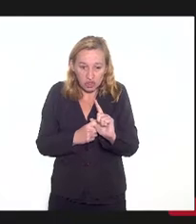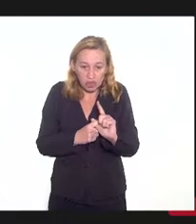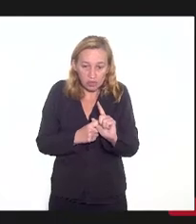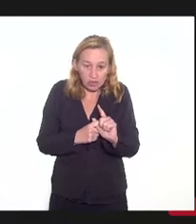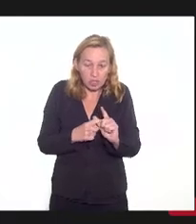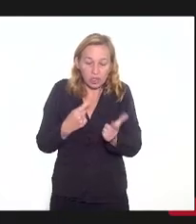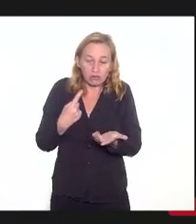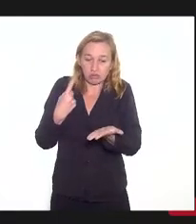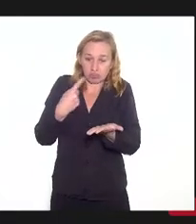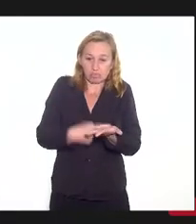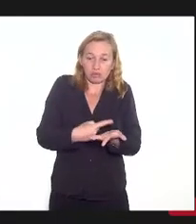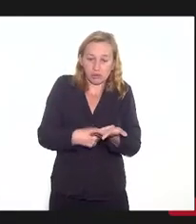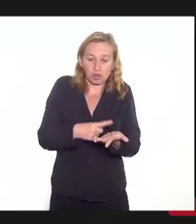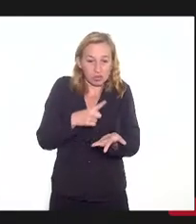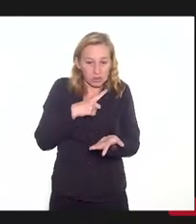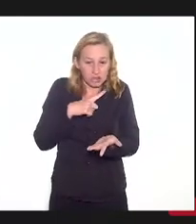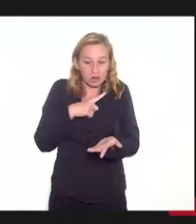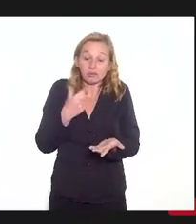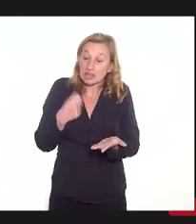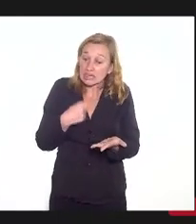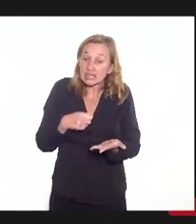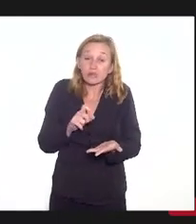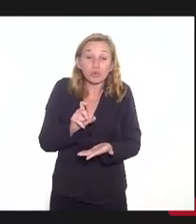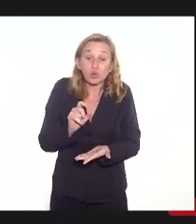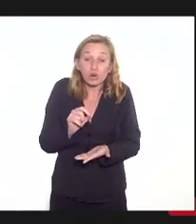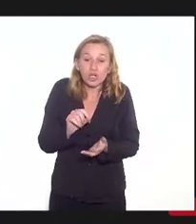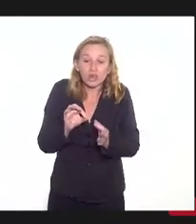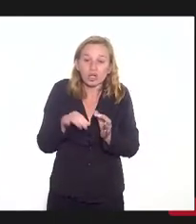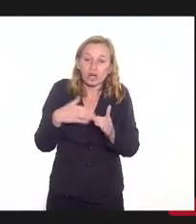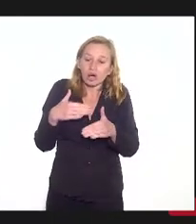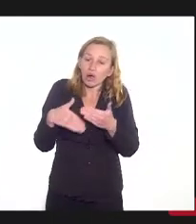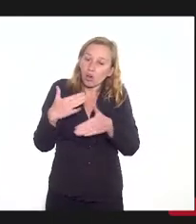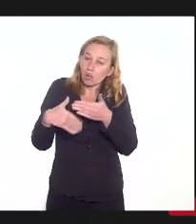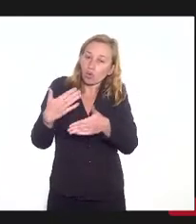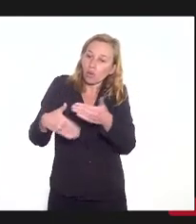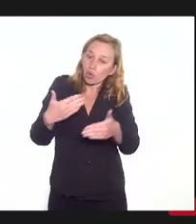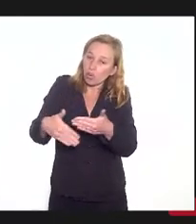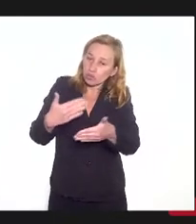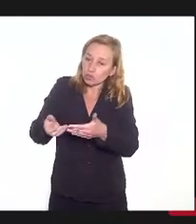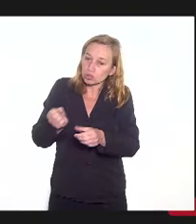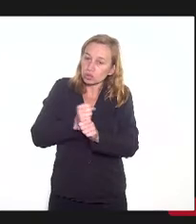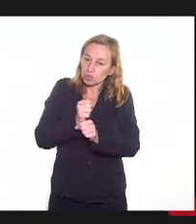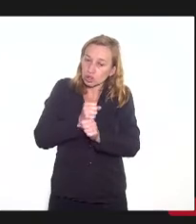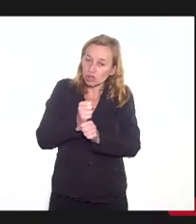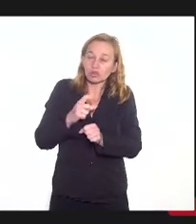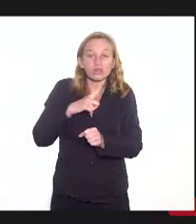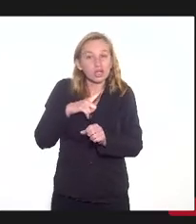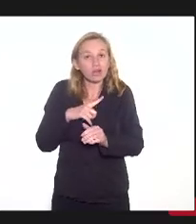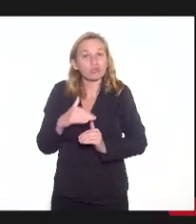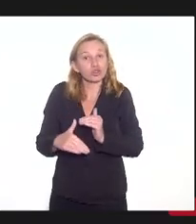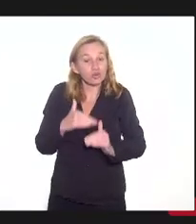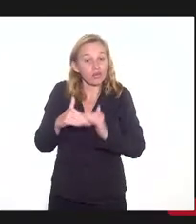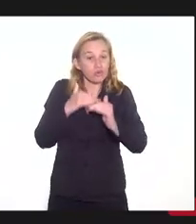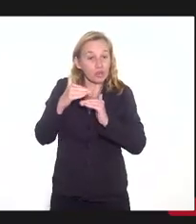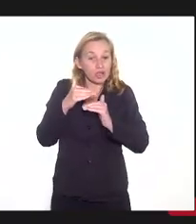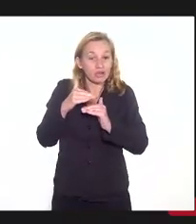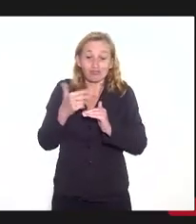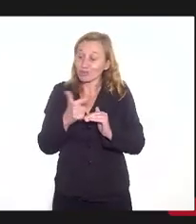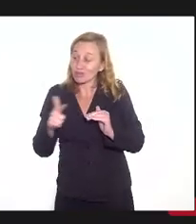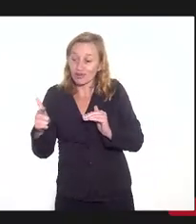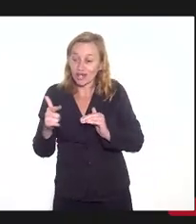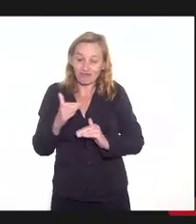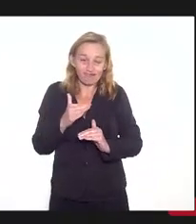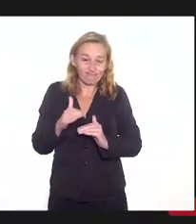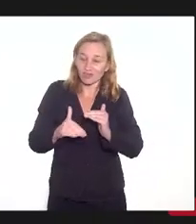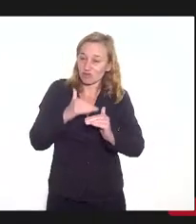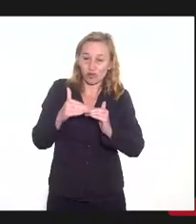compromissos, nós teremos que, ao longo dos anos, ter desenvolvimento, porque, sem desenvolvimento,